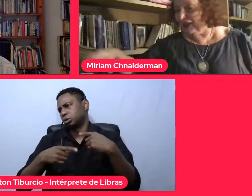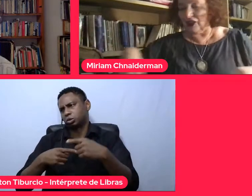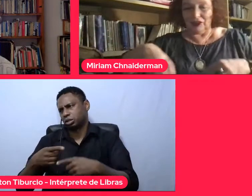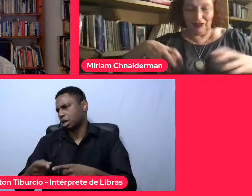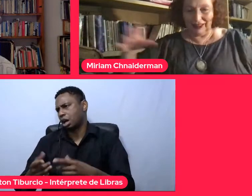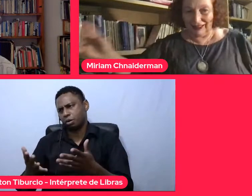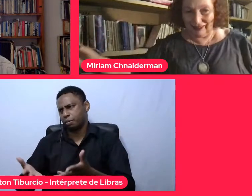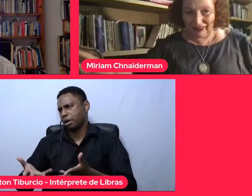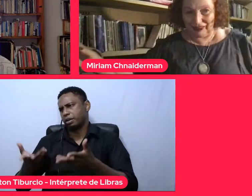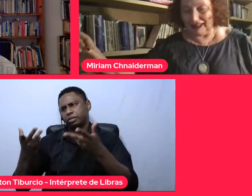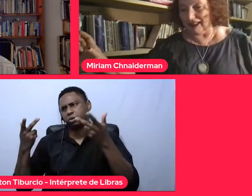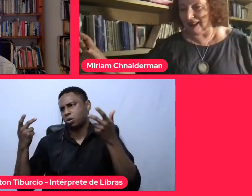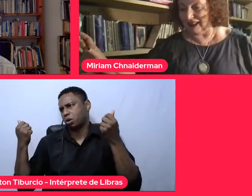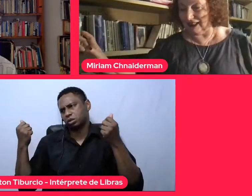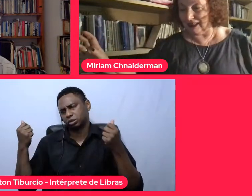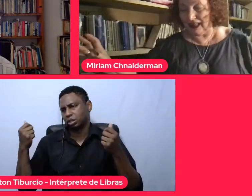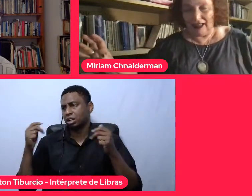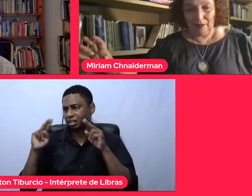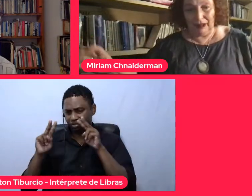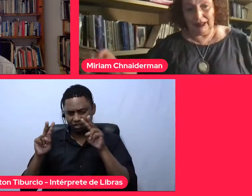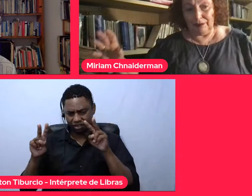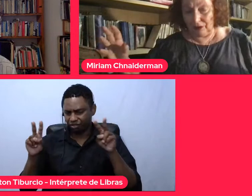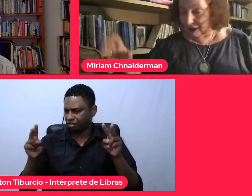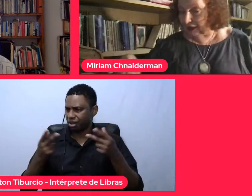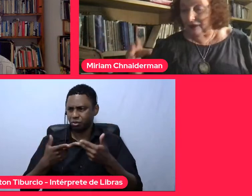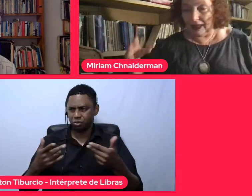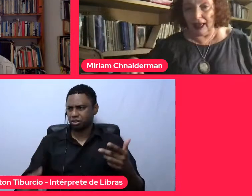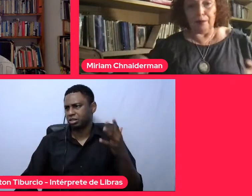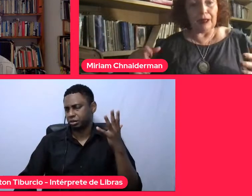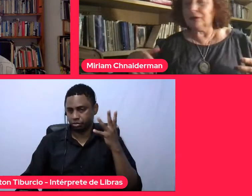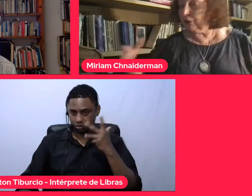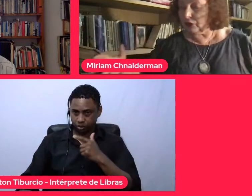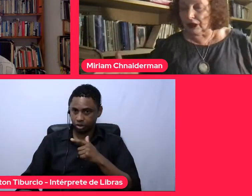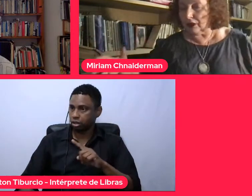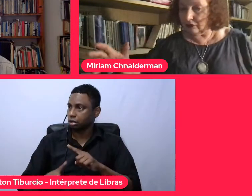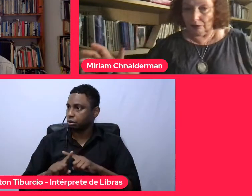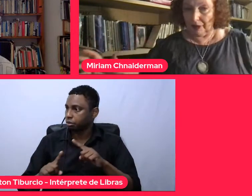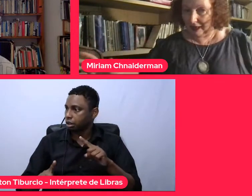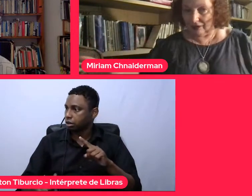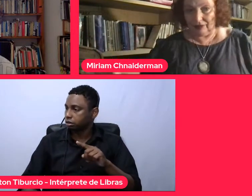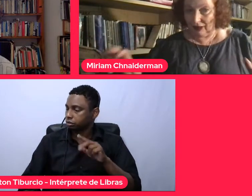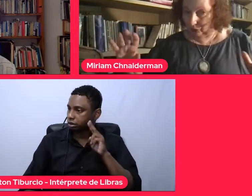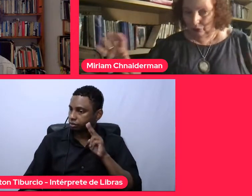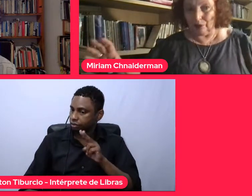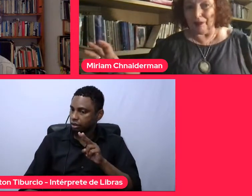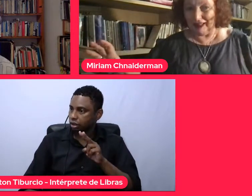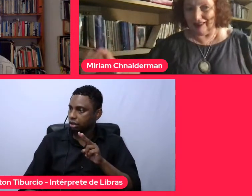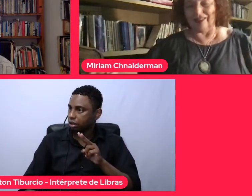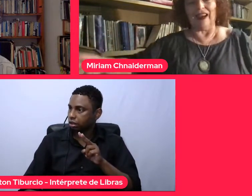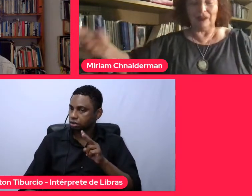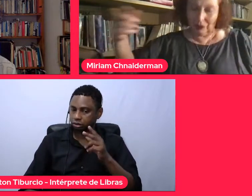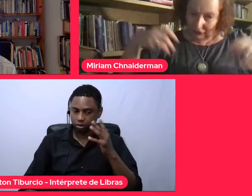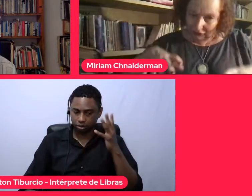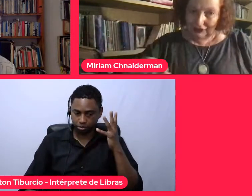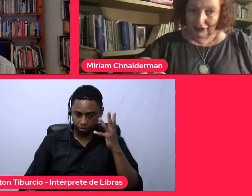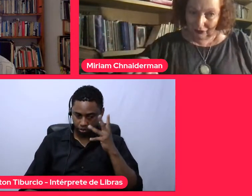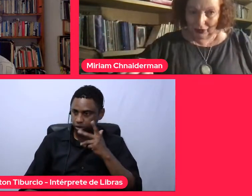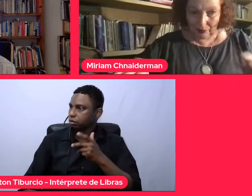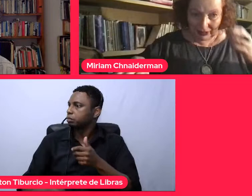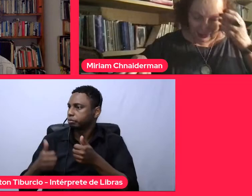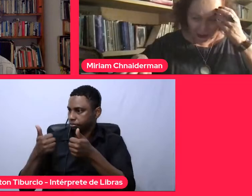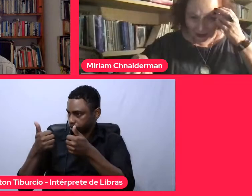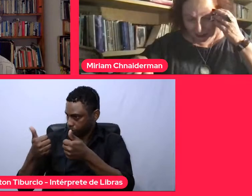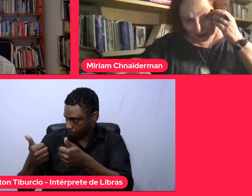maravilhosos e a gente vê coisas lindas, mas você vai lá para fluir do belo e tudo bem, eu acho que isso